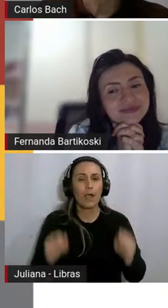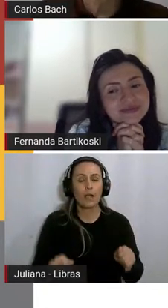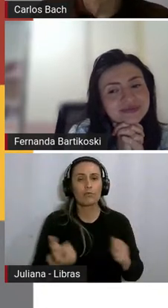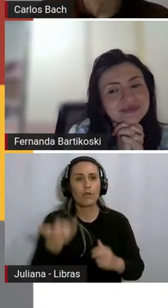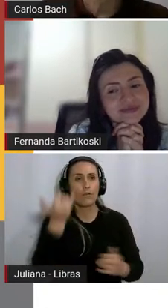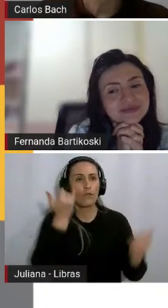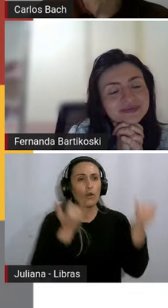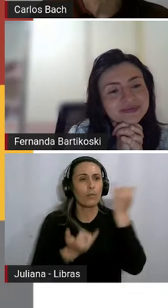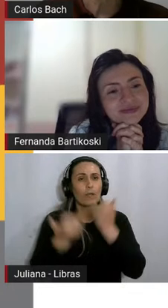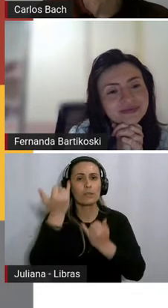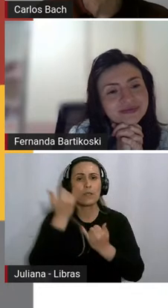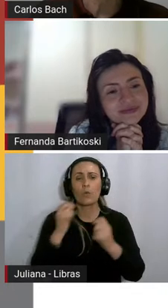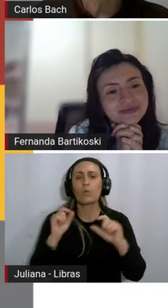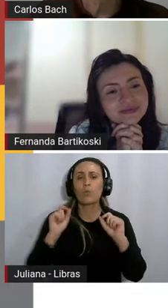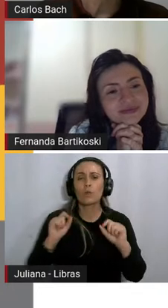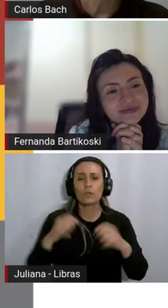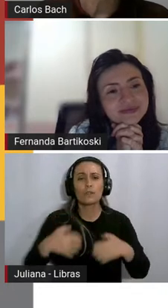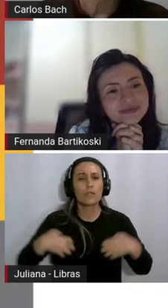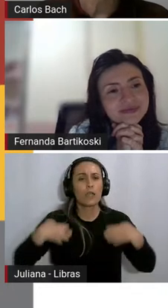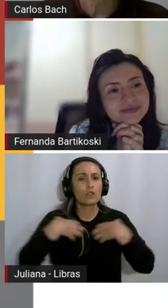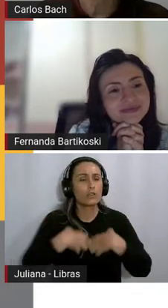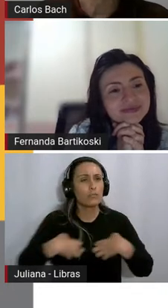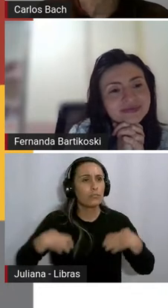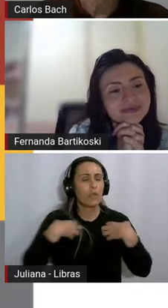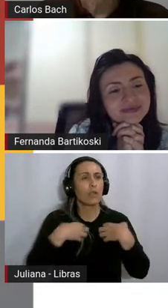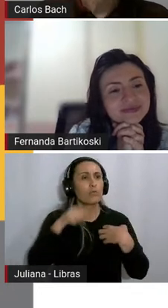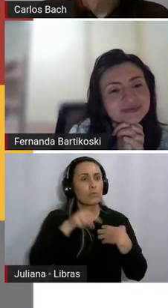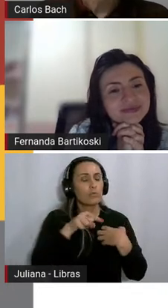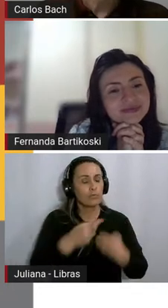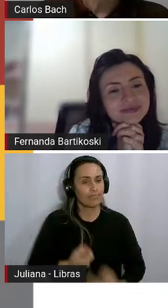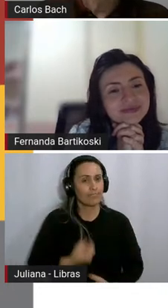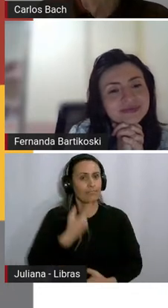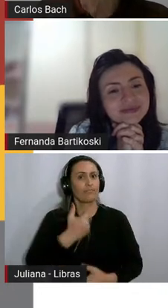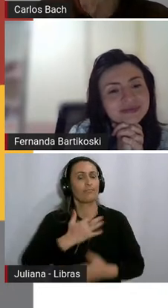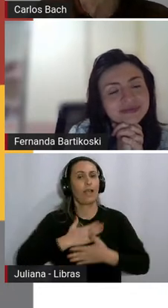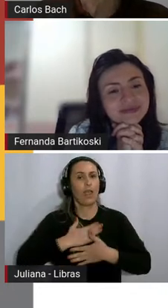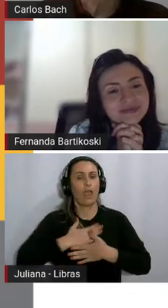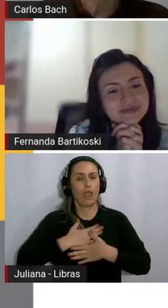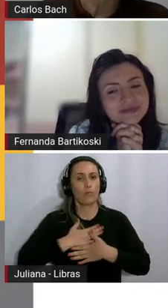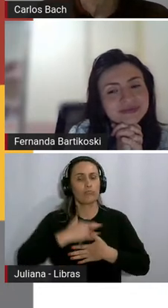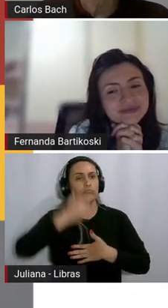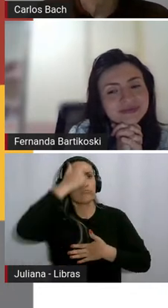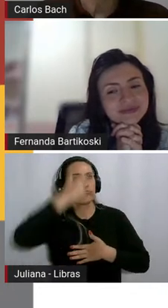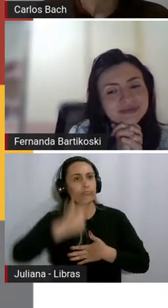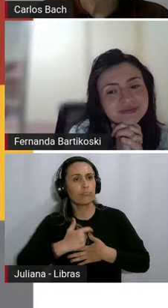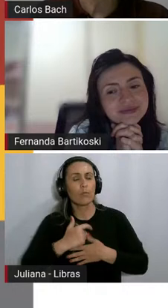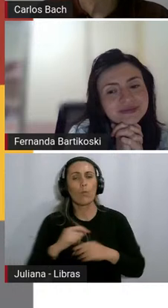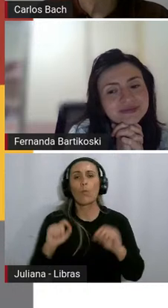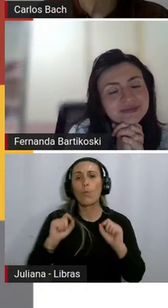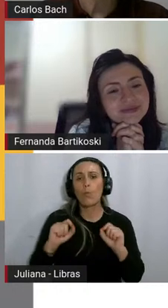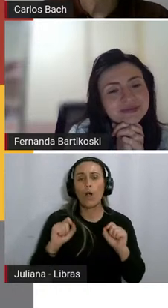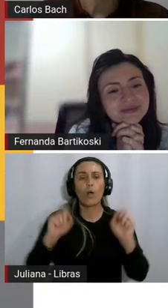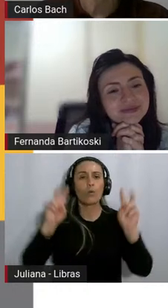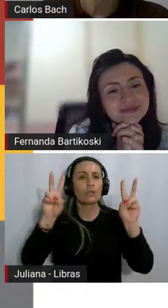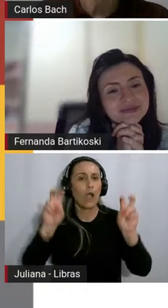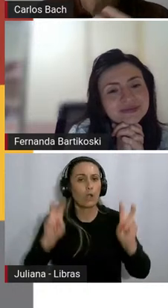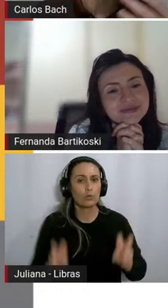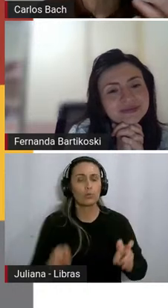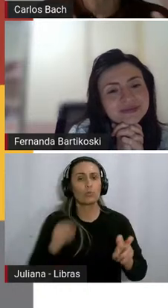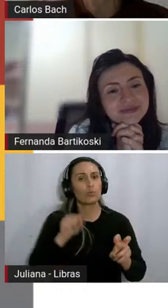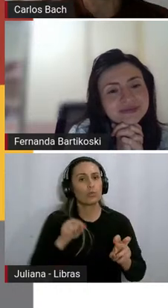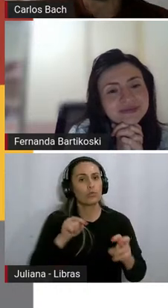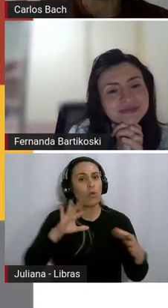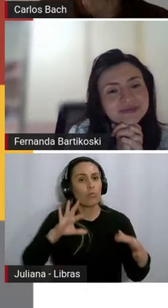sentimentos ou sensação cada uma delas desperta em você que temáticas assuntos podem estar ligados a essas